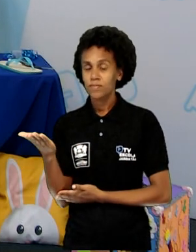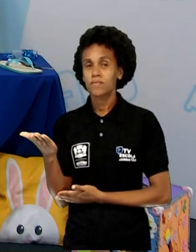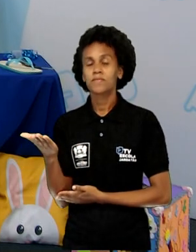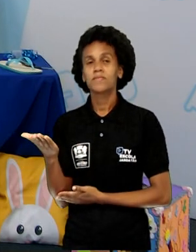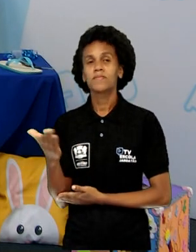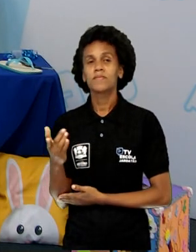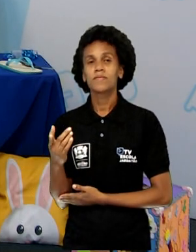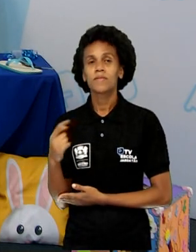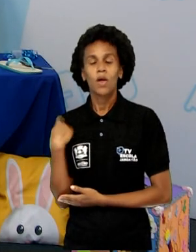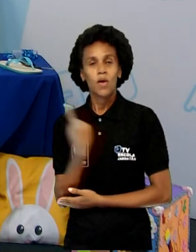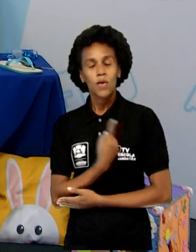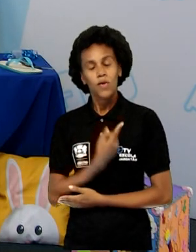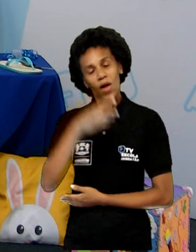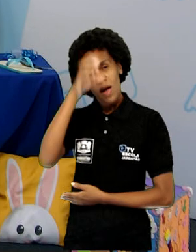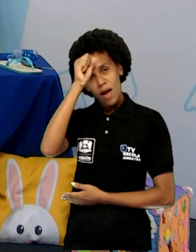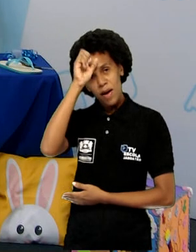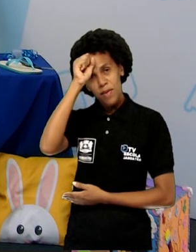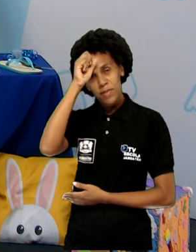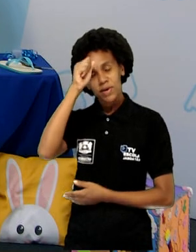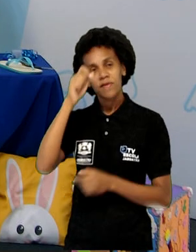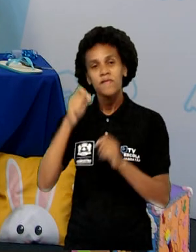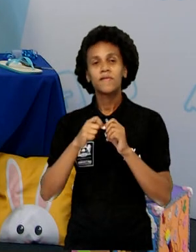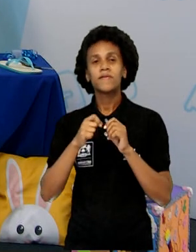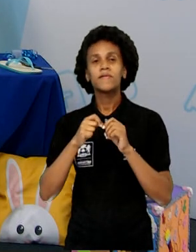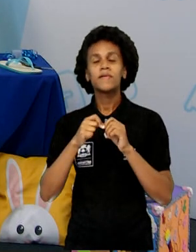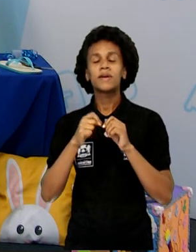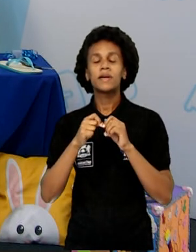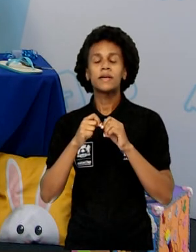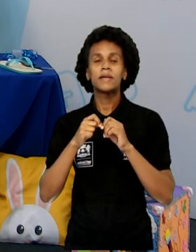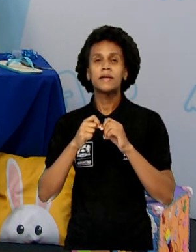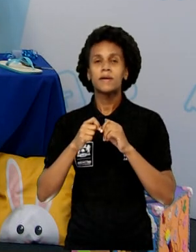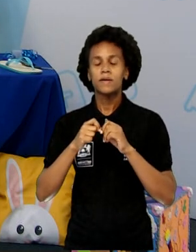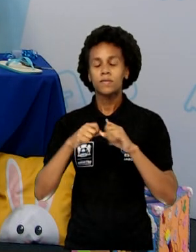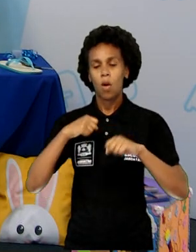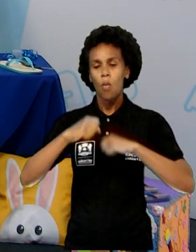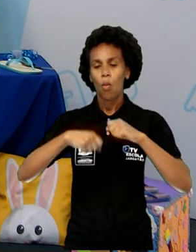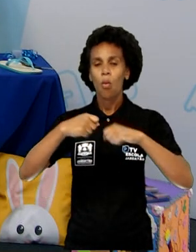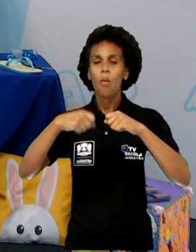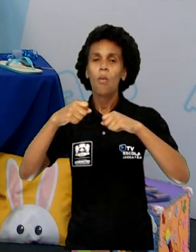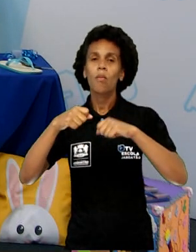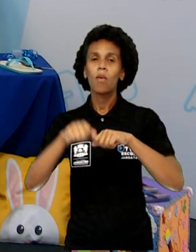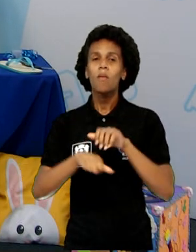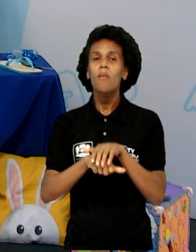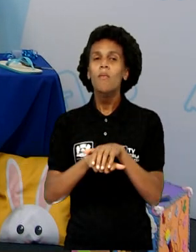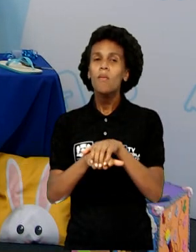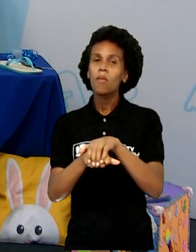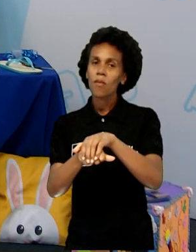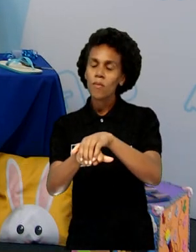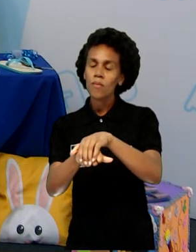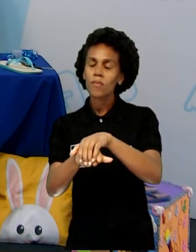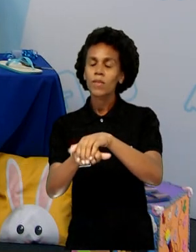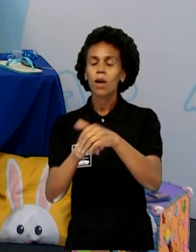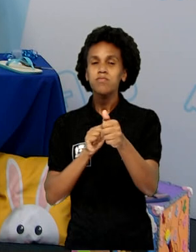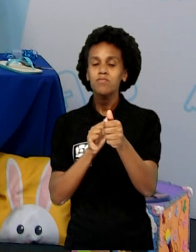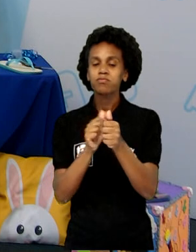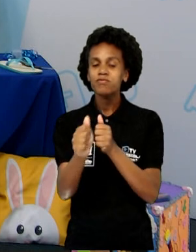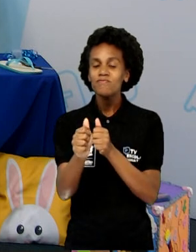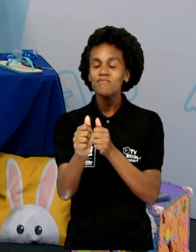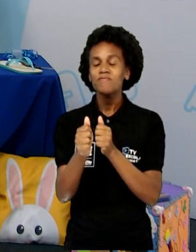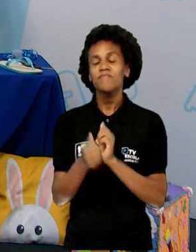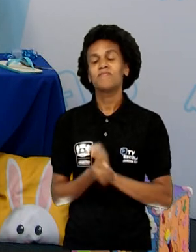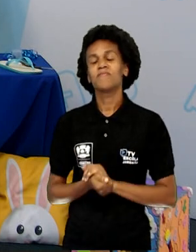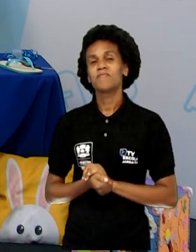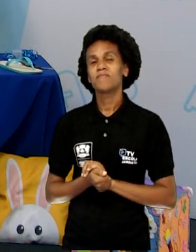fazer a corridinha das tartarugas. Fiquei pensando, já que teve o desafio entre a